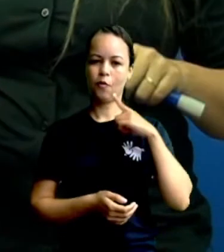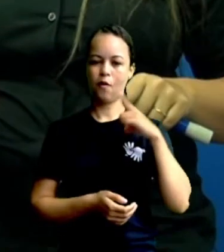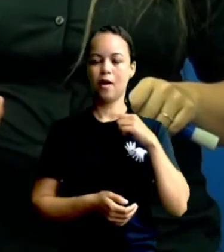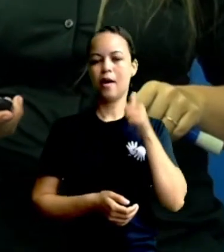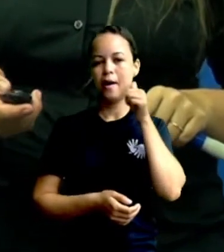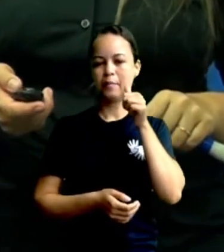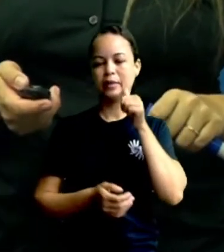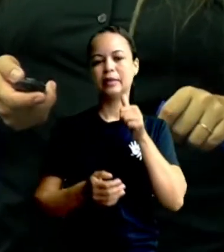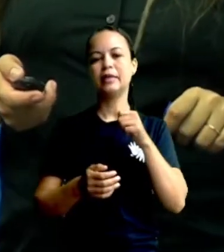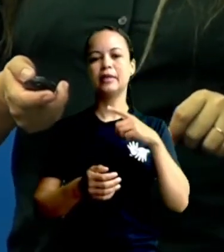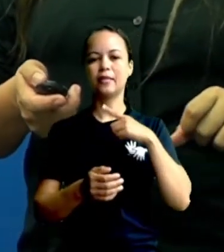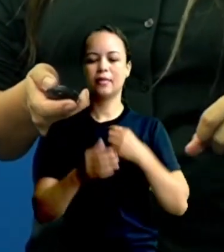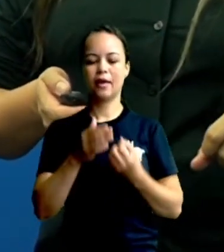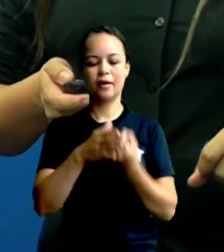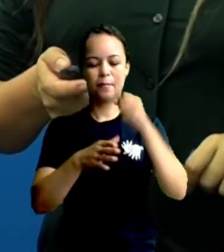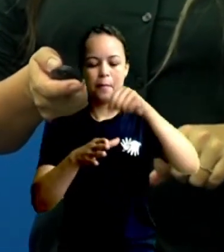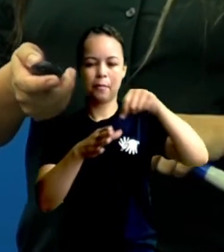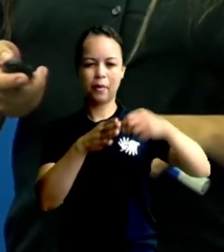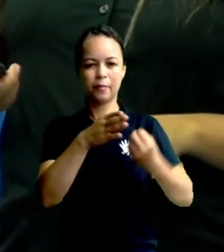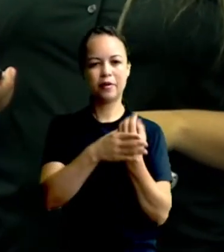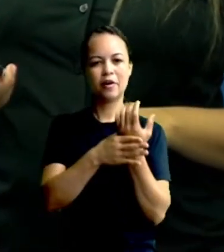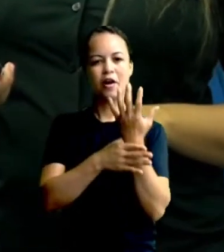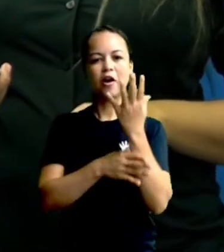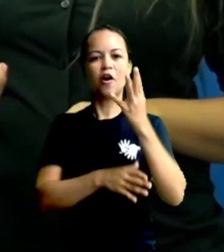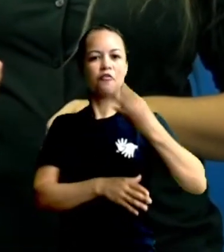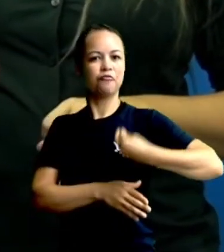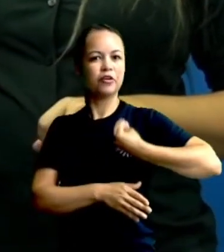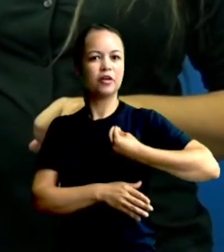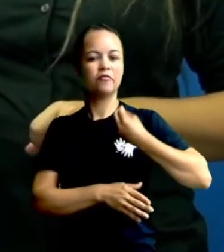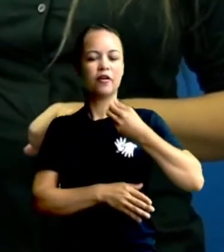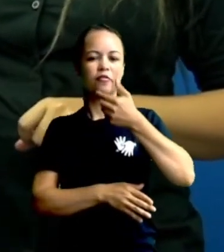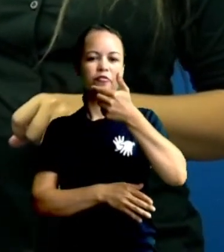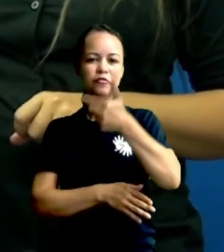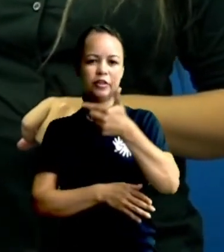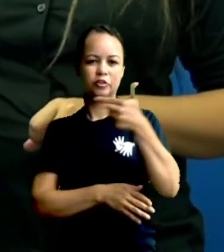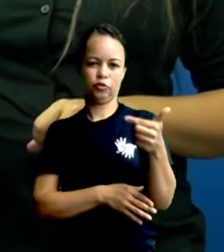mudas aí, vivinhas, na casa de Ana Maria.